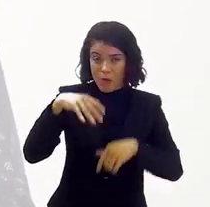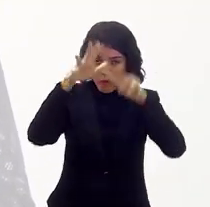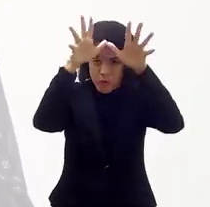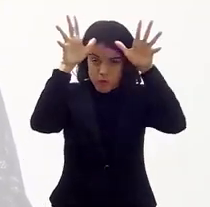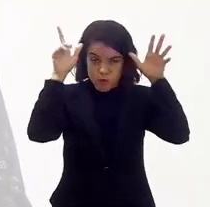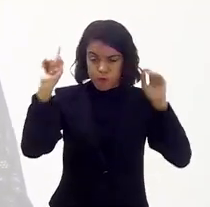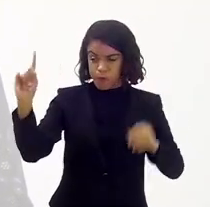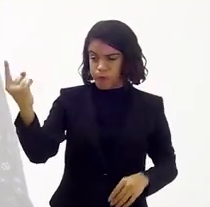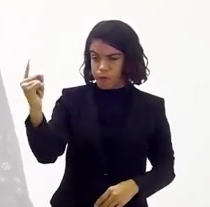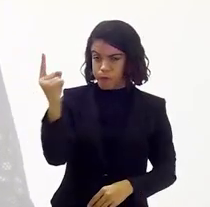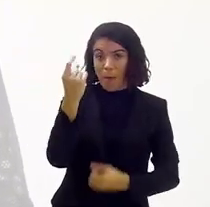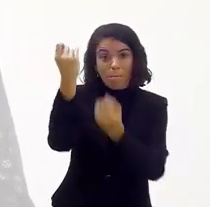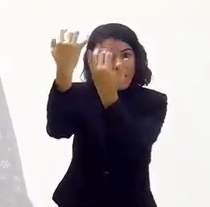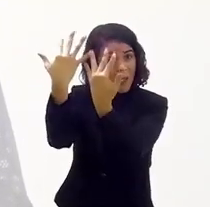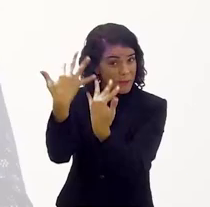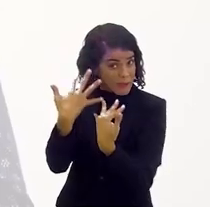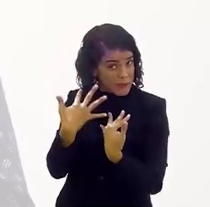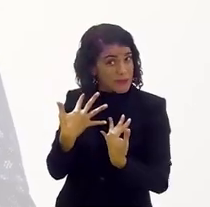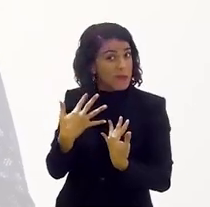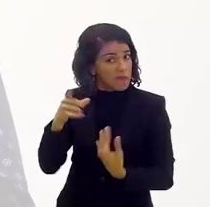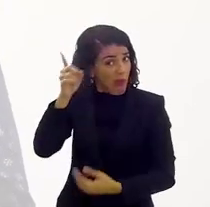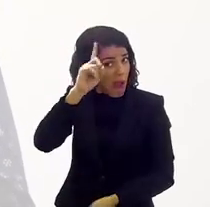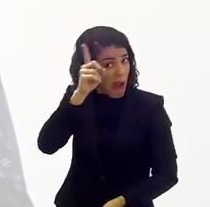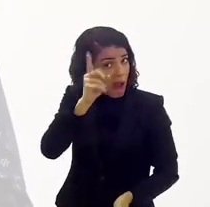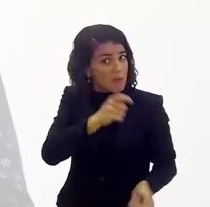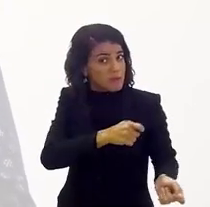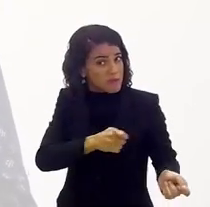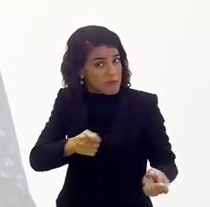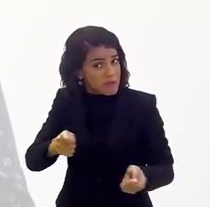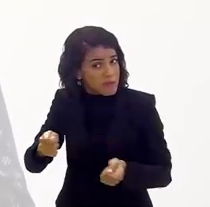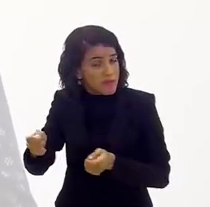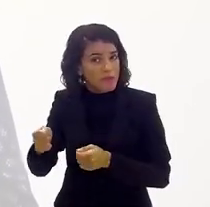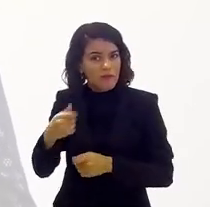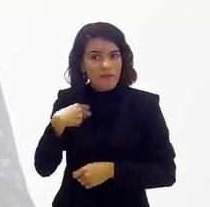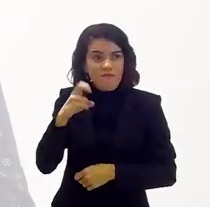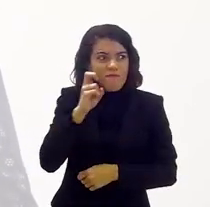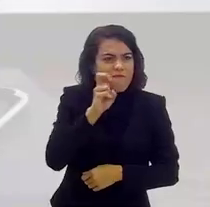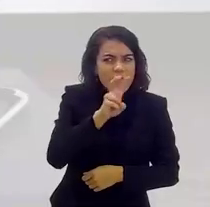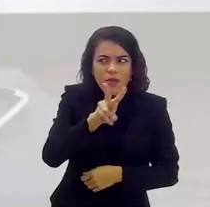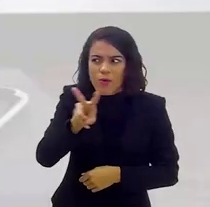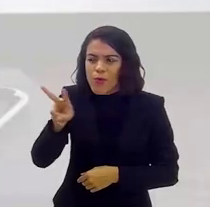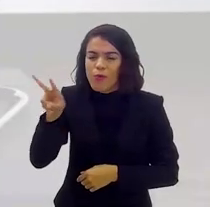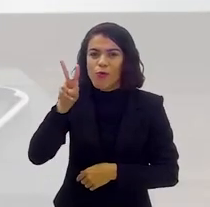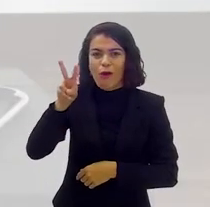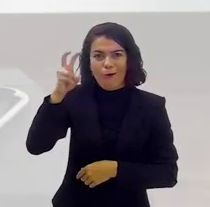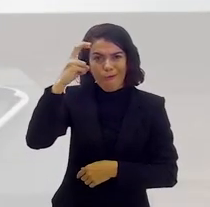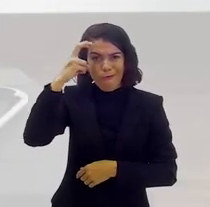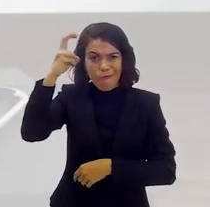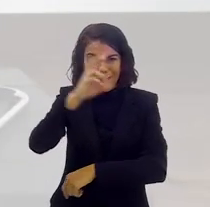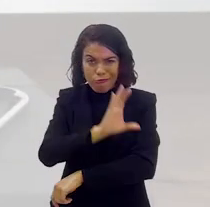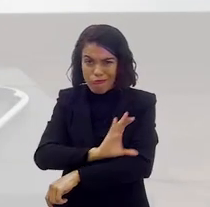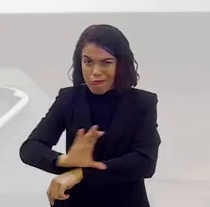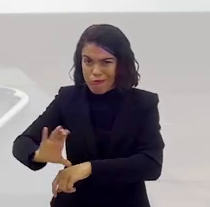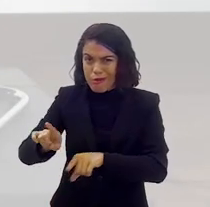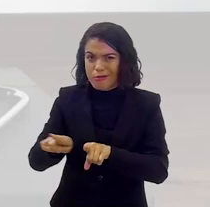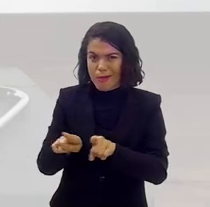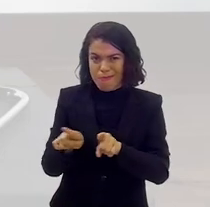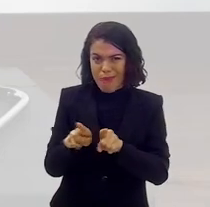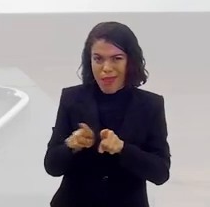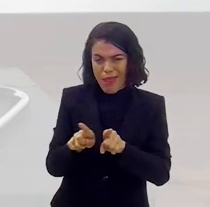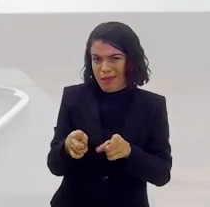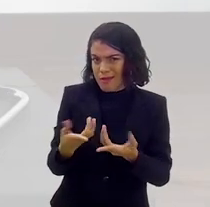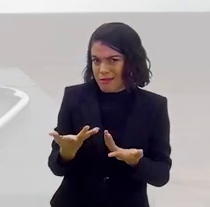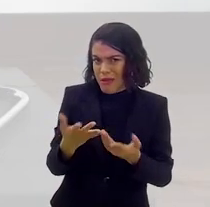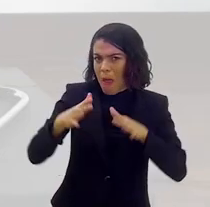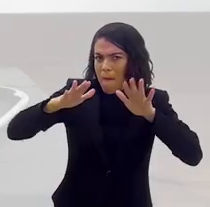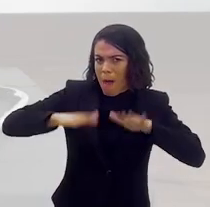Aí o cacique vinha, falava, me abençoava todo dia no ensaio. Você chegou a ver alguma coisa da cultura deles, a pagelança, por